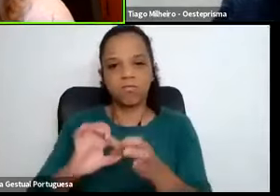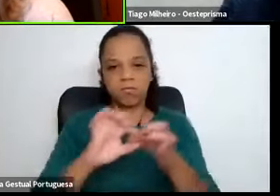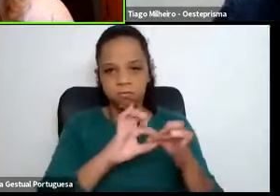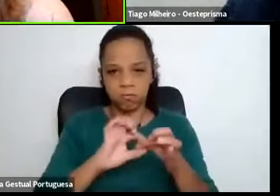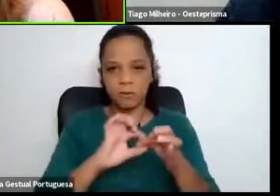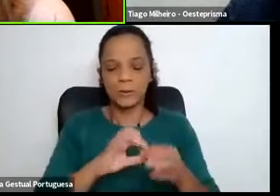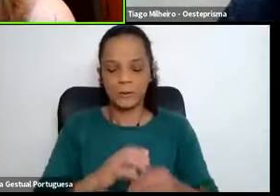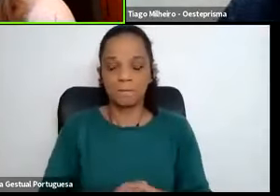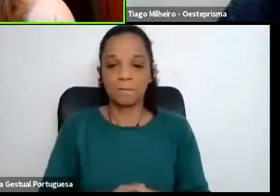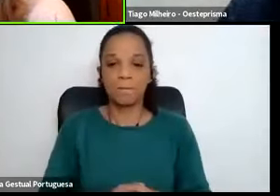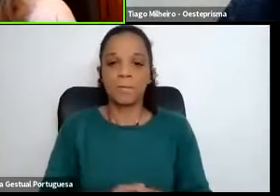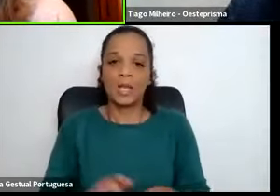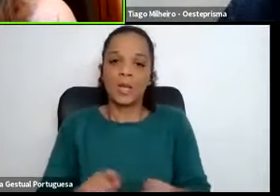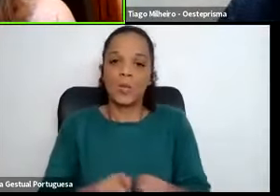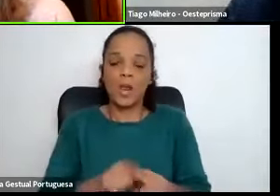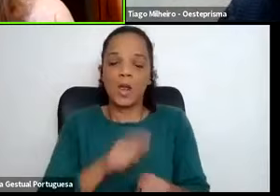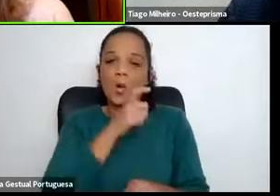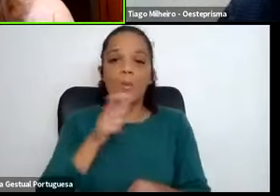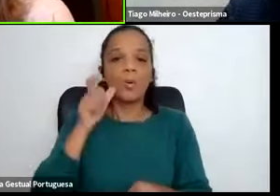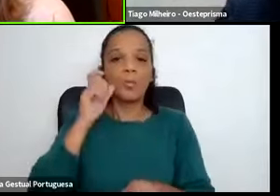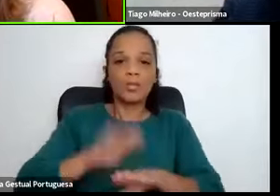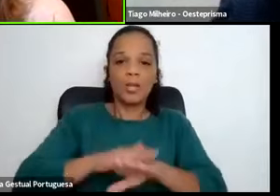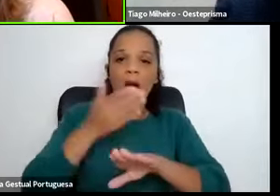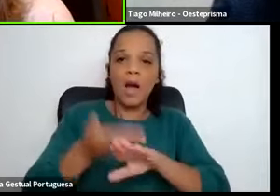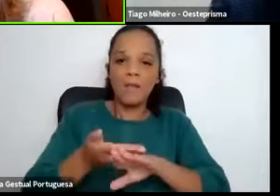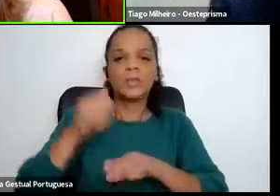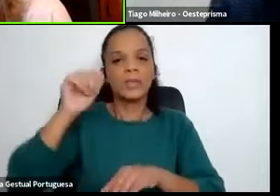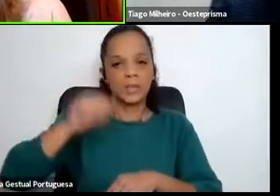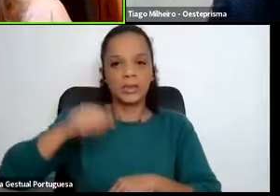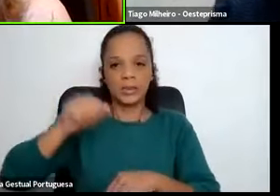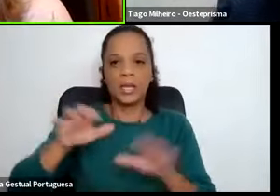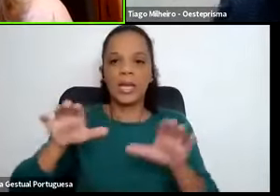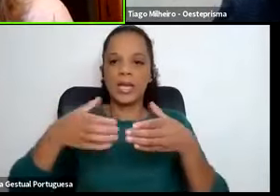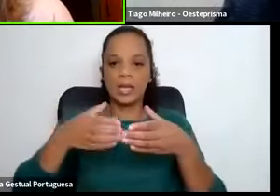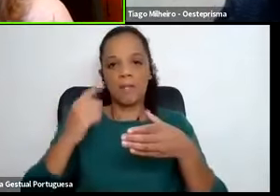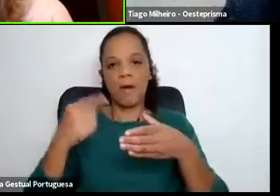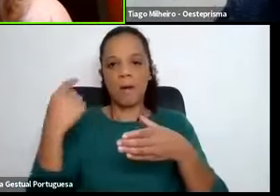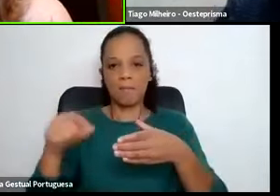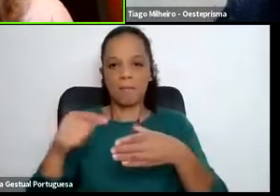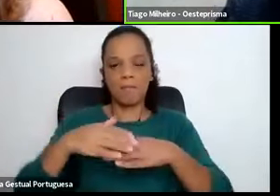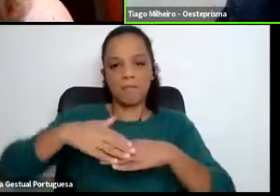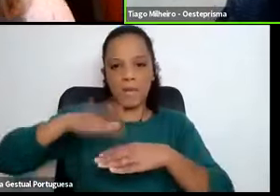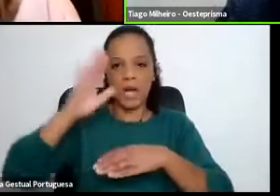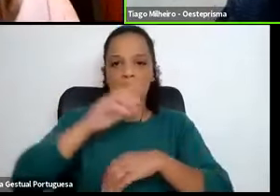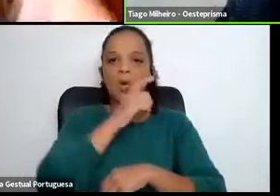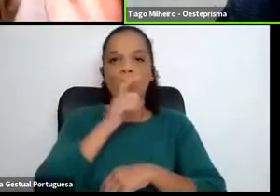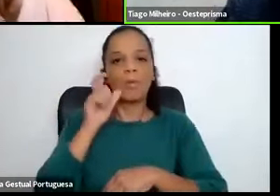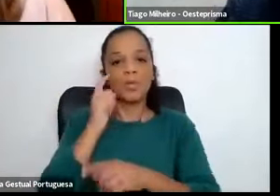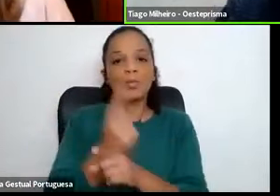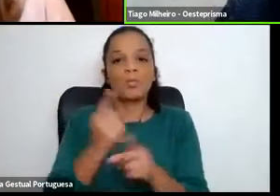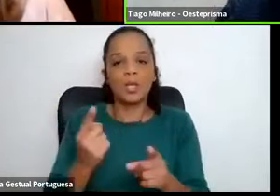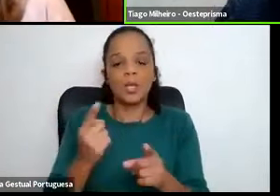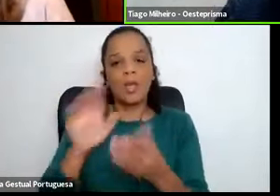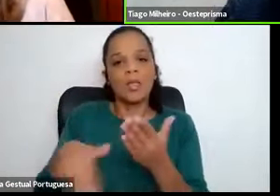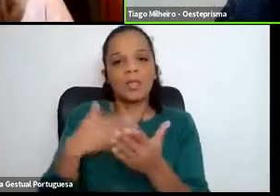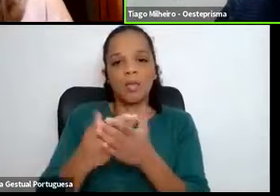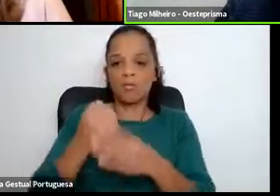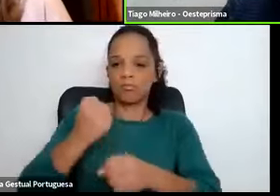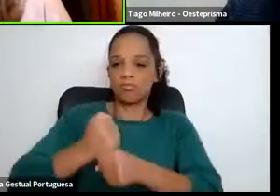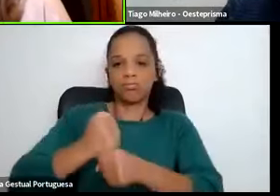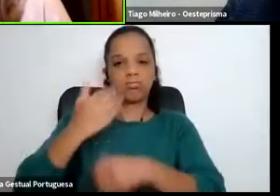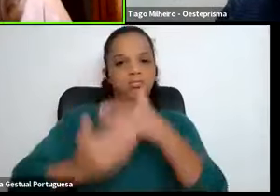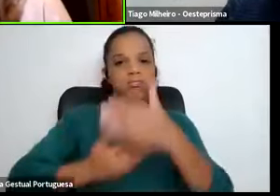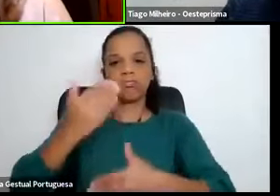Há o maior compromisso também. Exatamente. Um bocadinho da equipa. Há o maior compromisso para que as coisas funcionam bem.